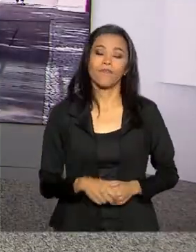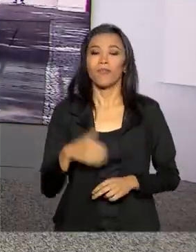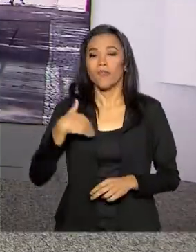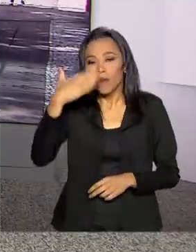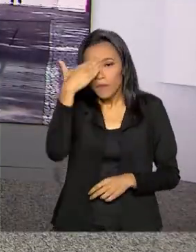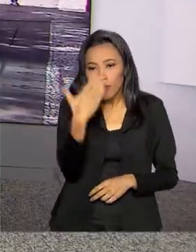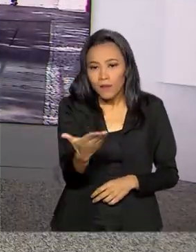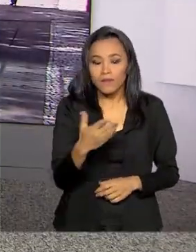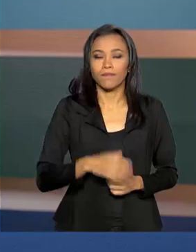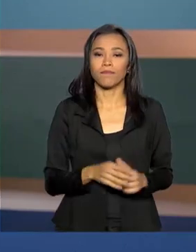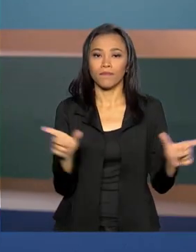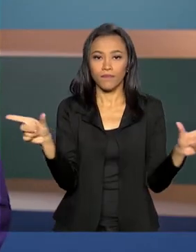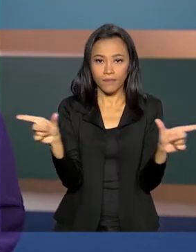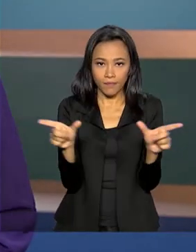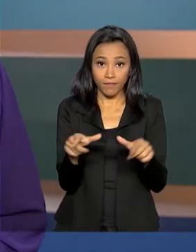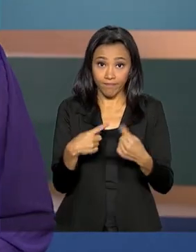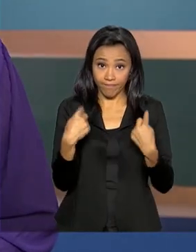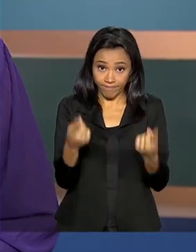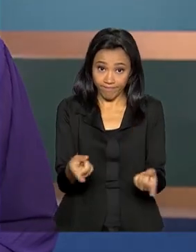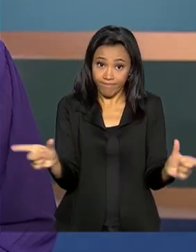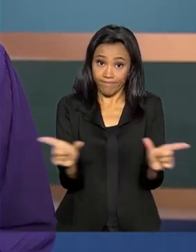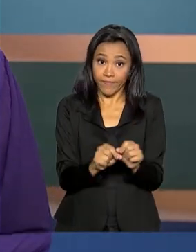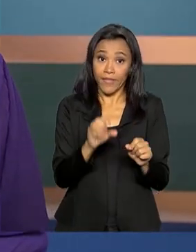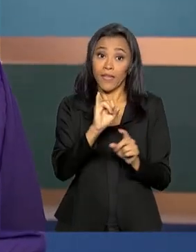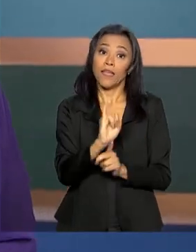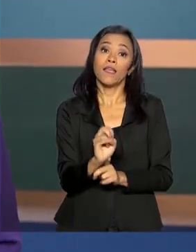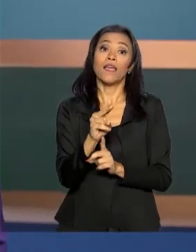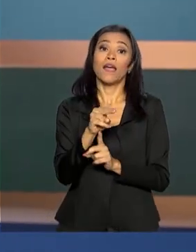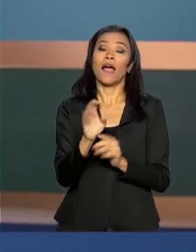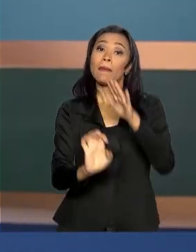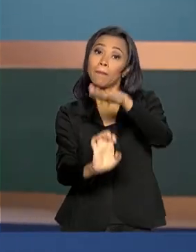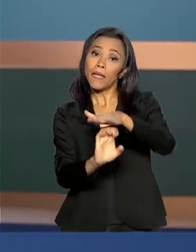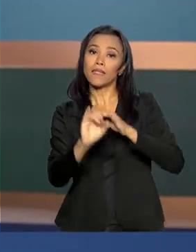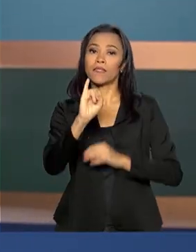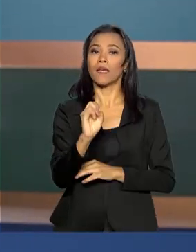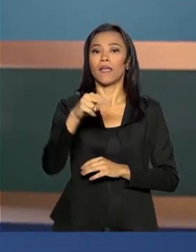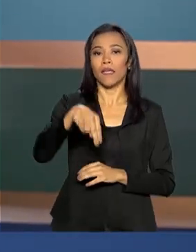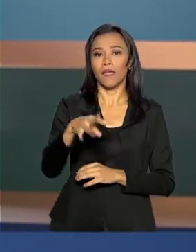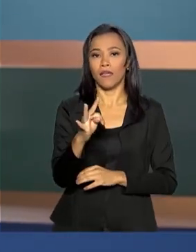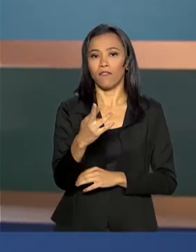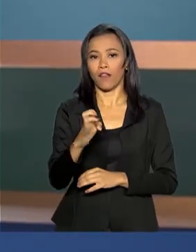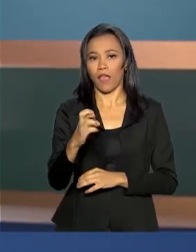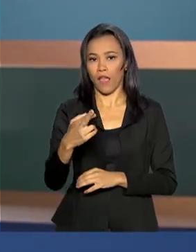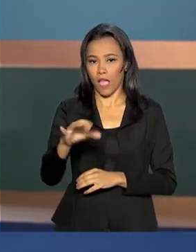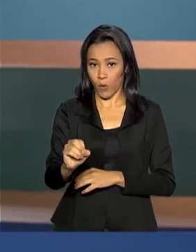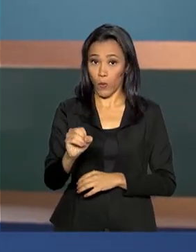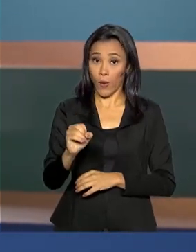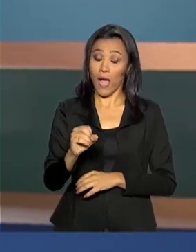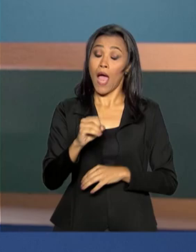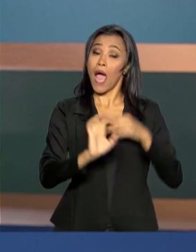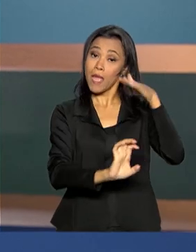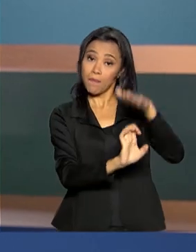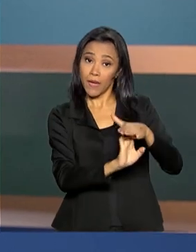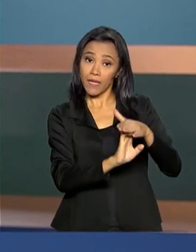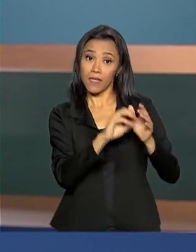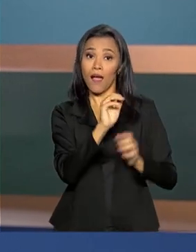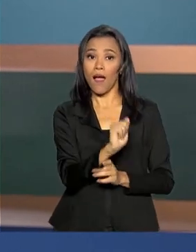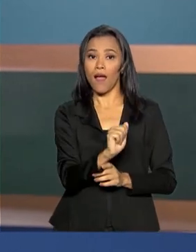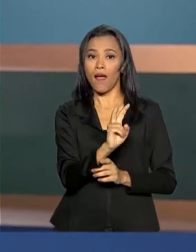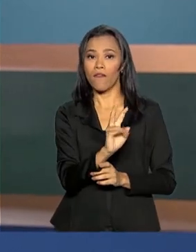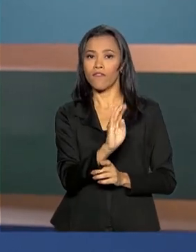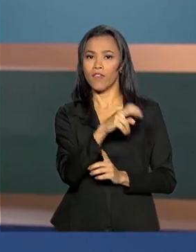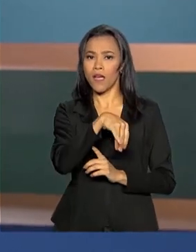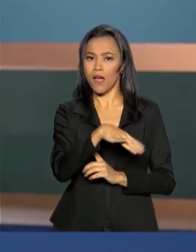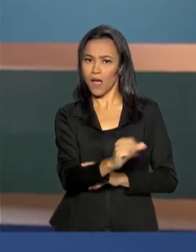obrigada, Ricardo. A Infraero anunciou que, a partir de hoje, a Avianca vai passar a pagar antecipadamente